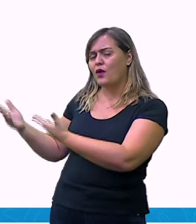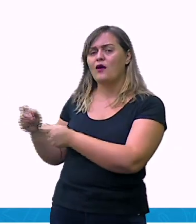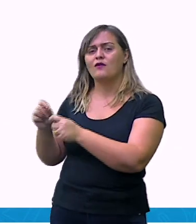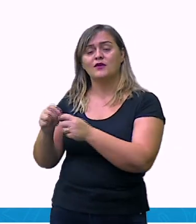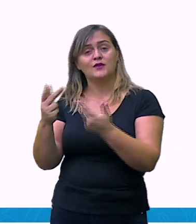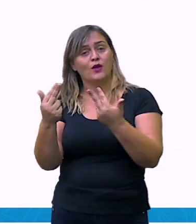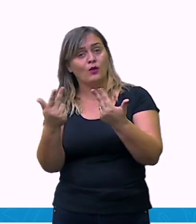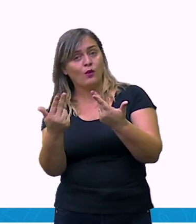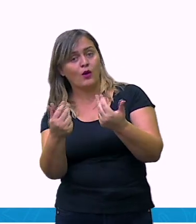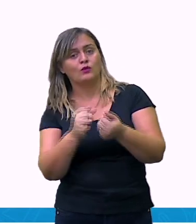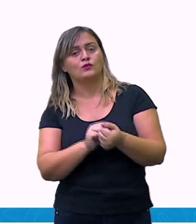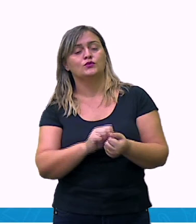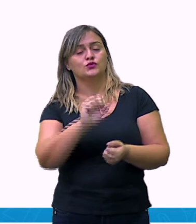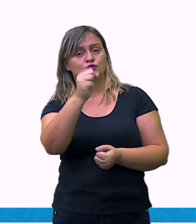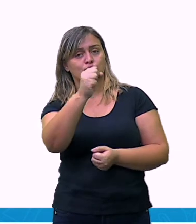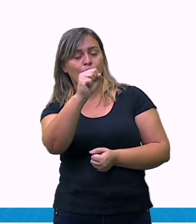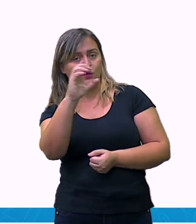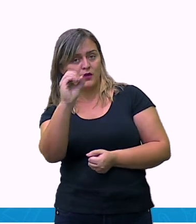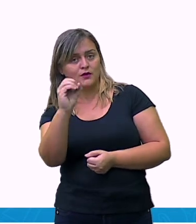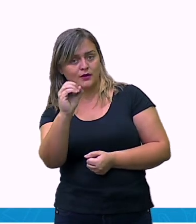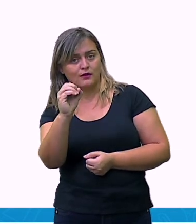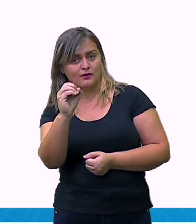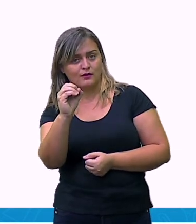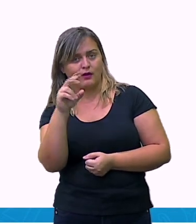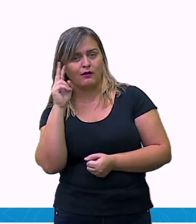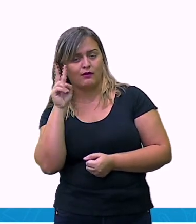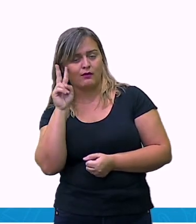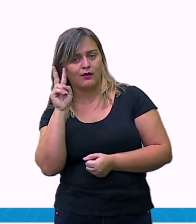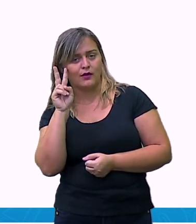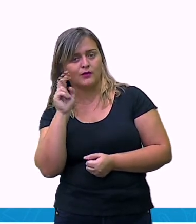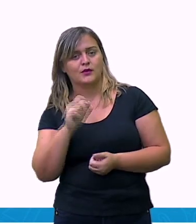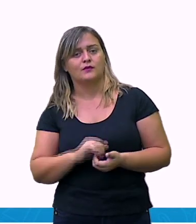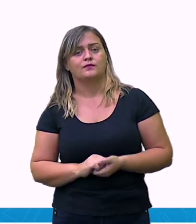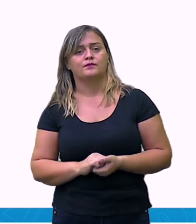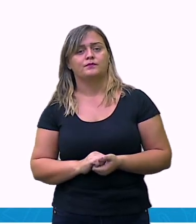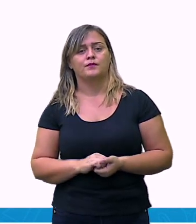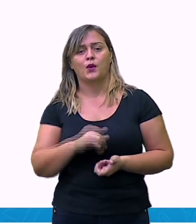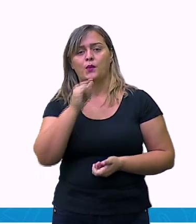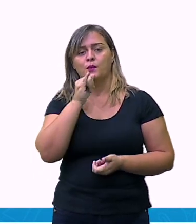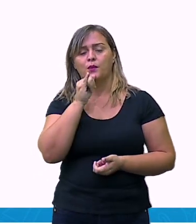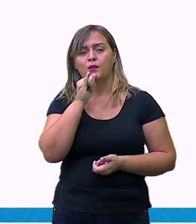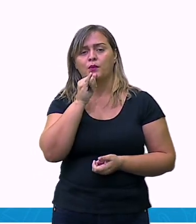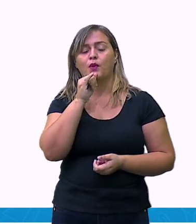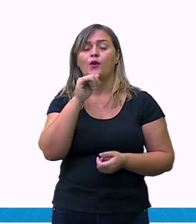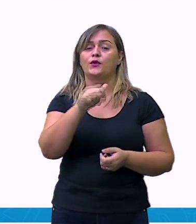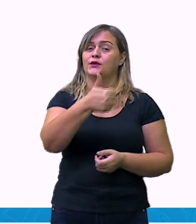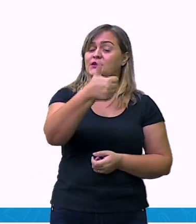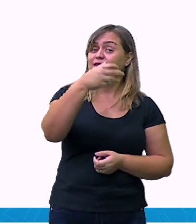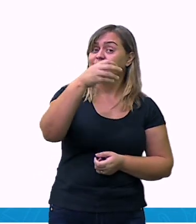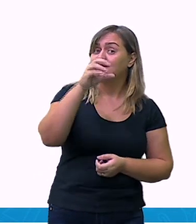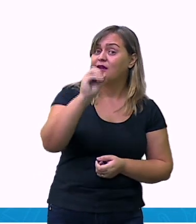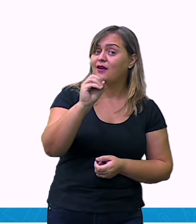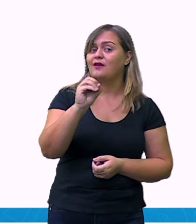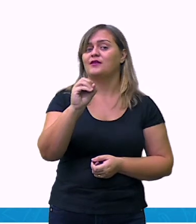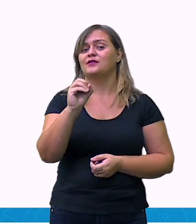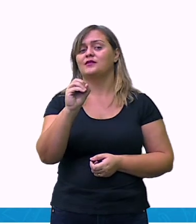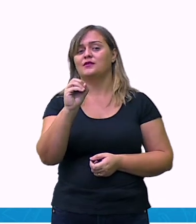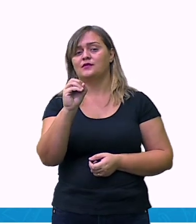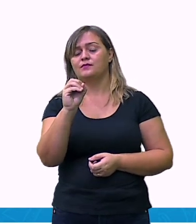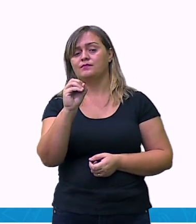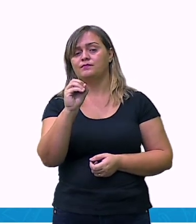pegar dez, eu vou multiplicar por oitenta, e o oitenta, vou dividir pelo quê?